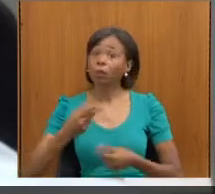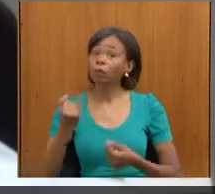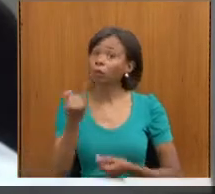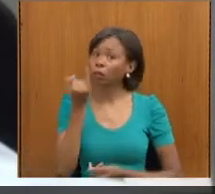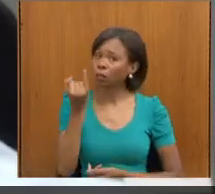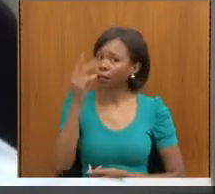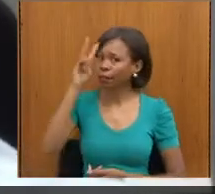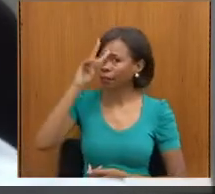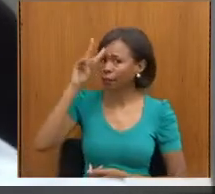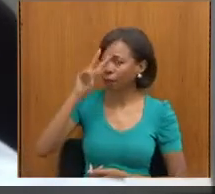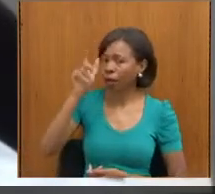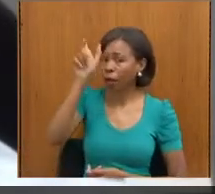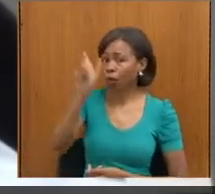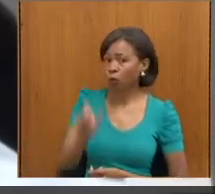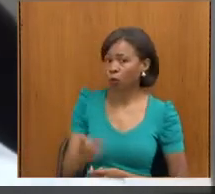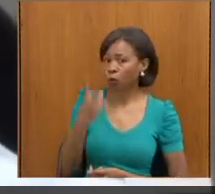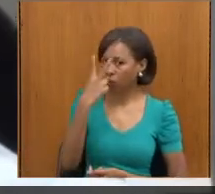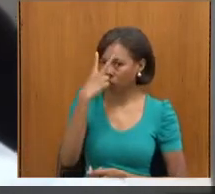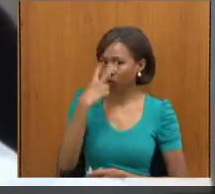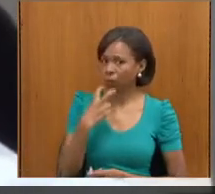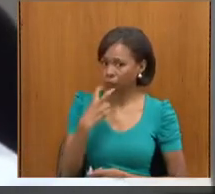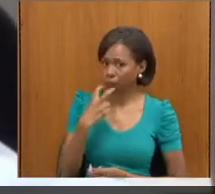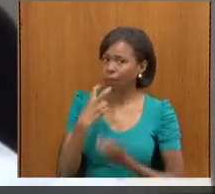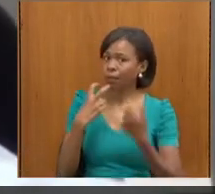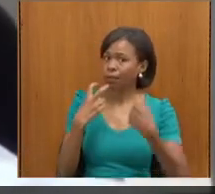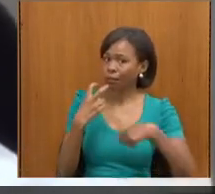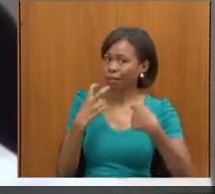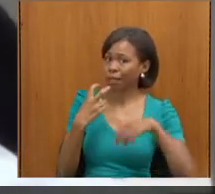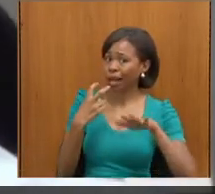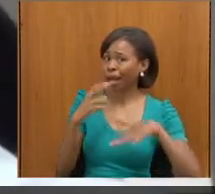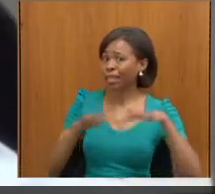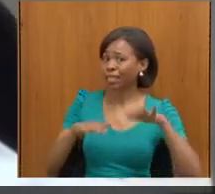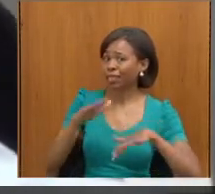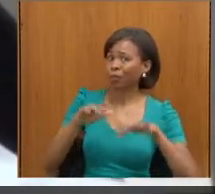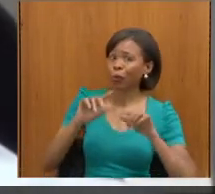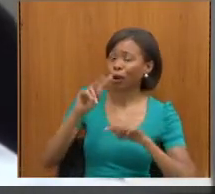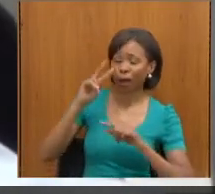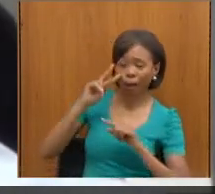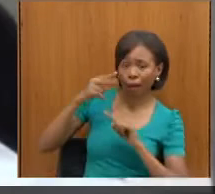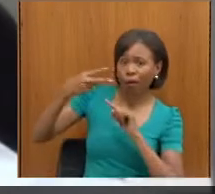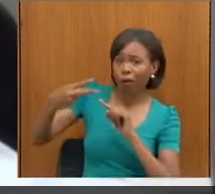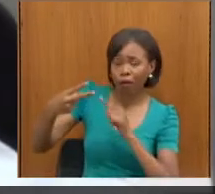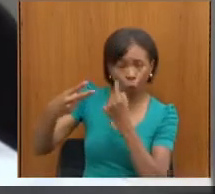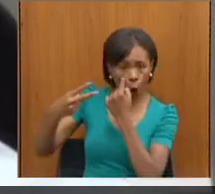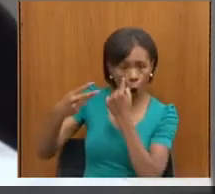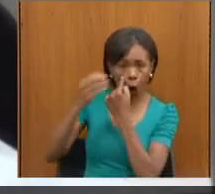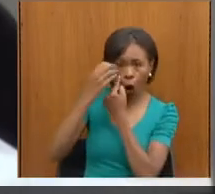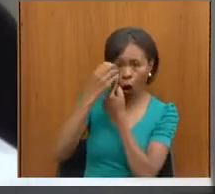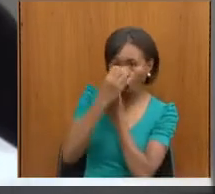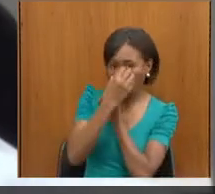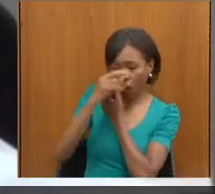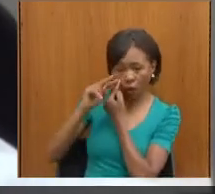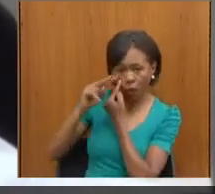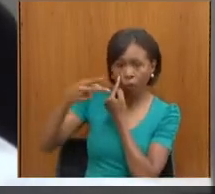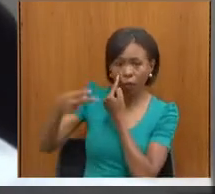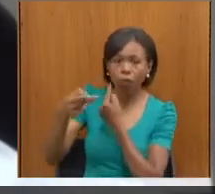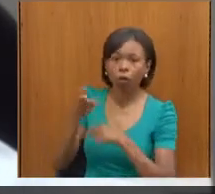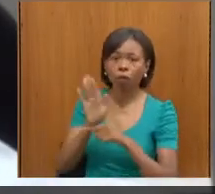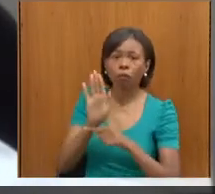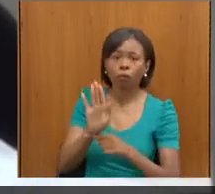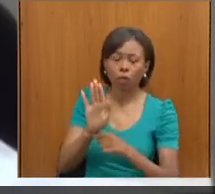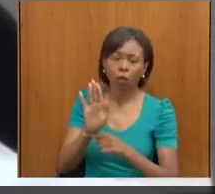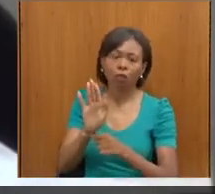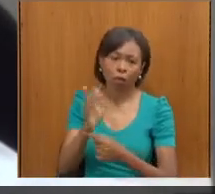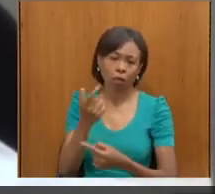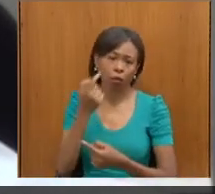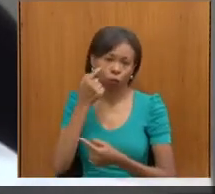que muitas das vezes depende de uma doação de córnea para ter a recuperação da sua visão. Além disso, nós temos